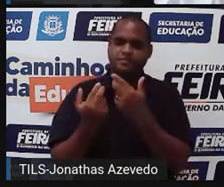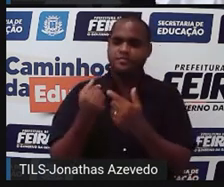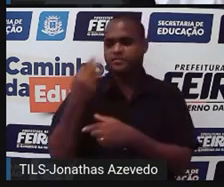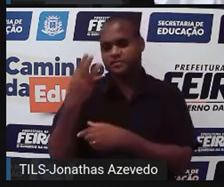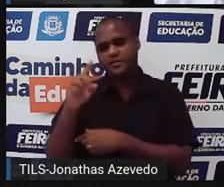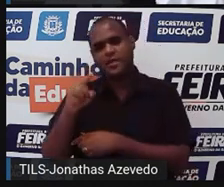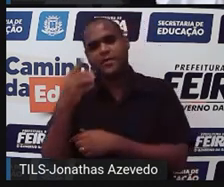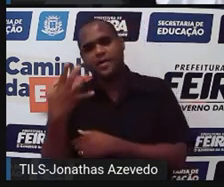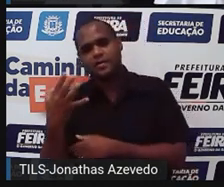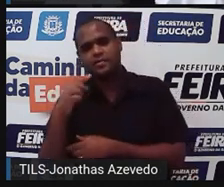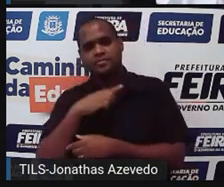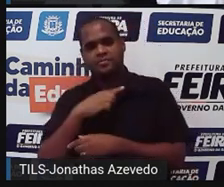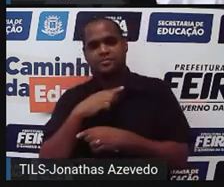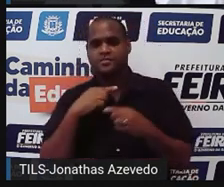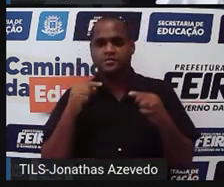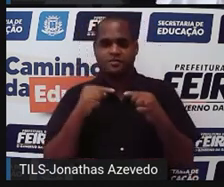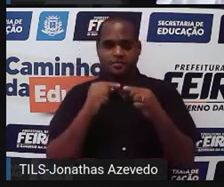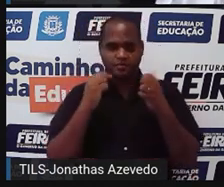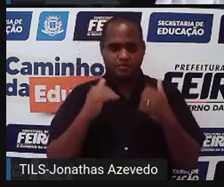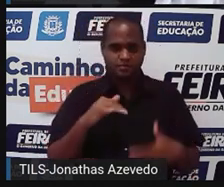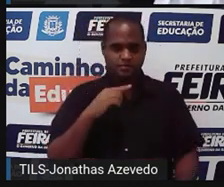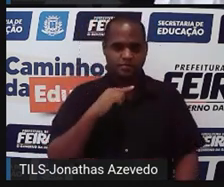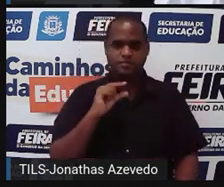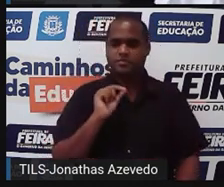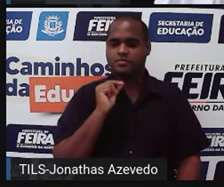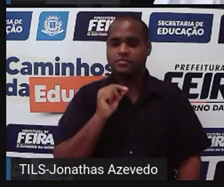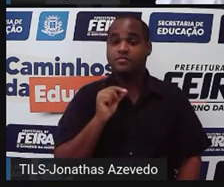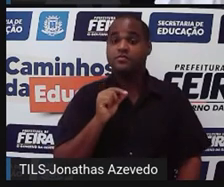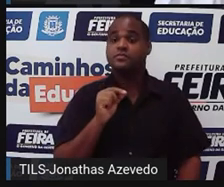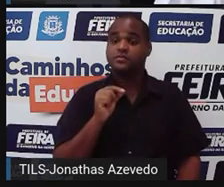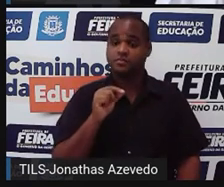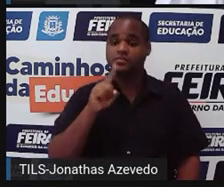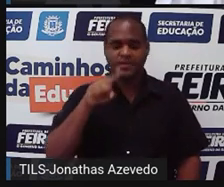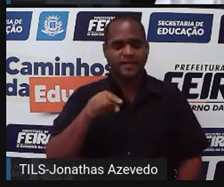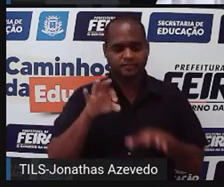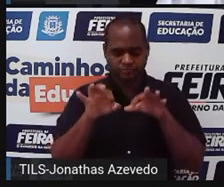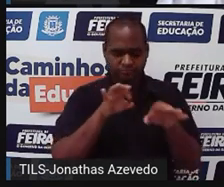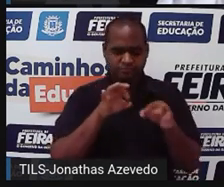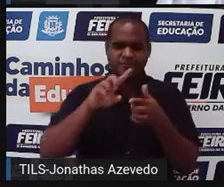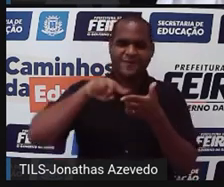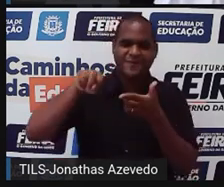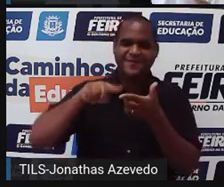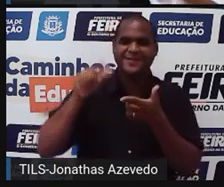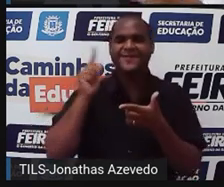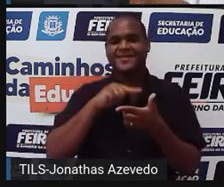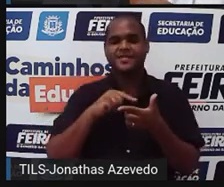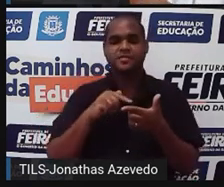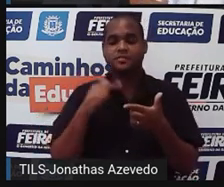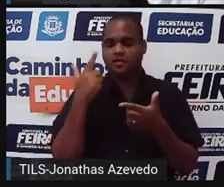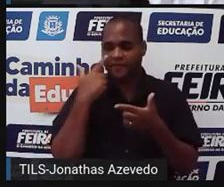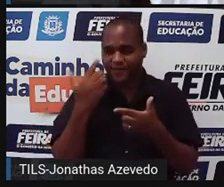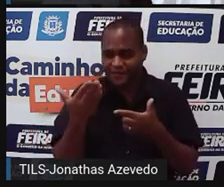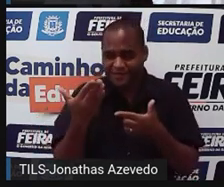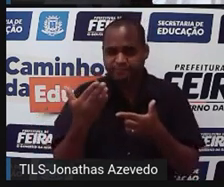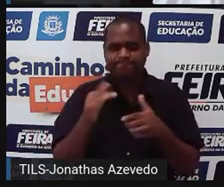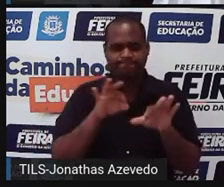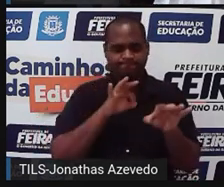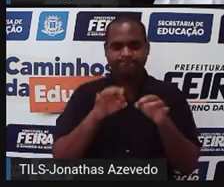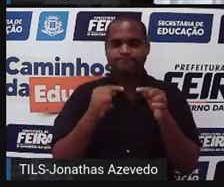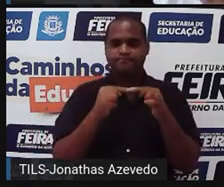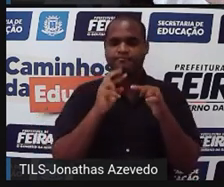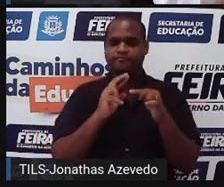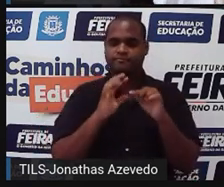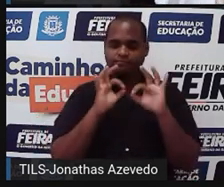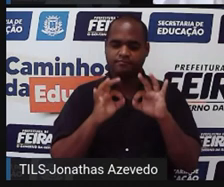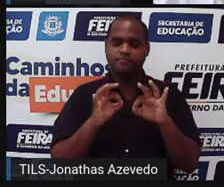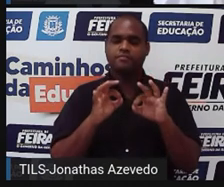4 é a solução das equações. É o que resolve o problema. Então, veja que por essa solução gráfica,